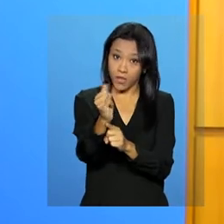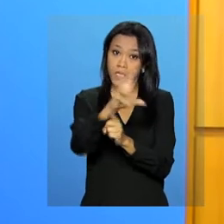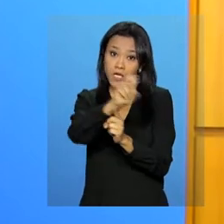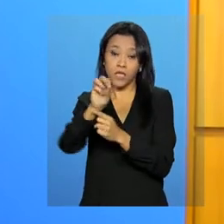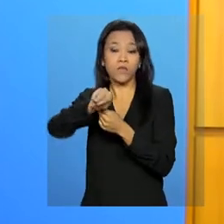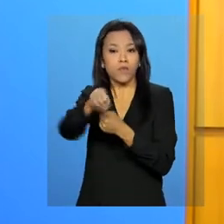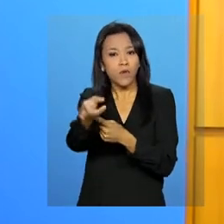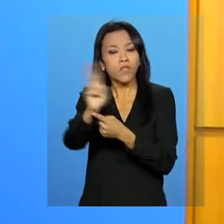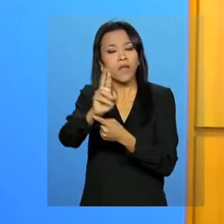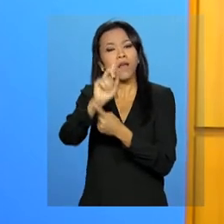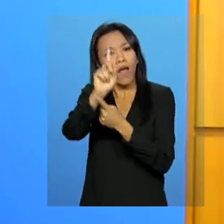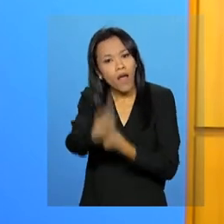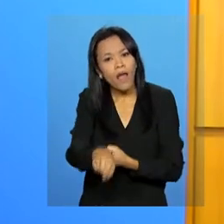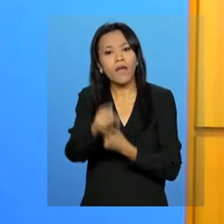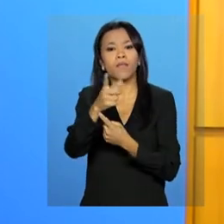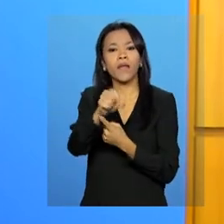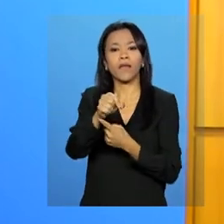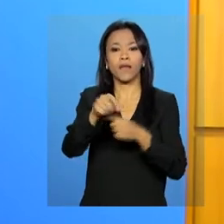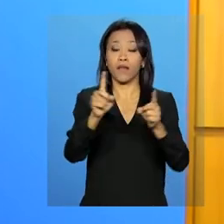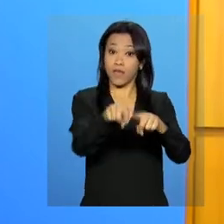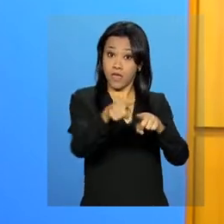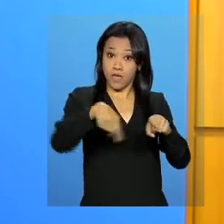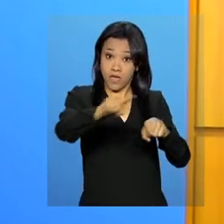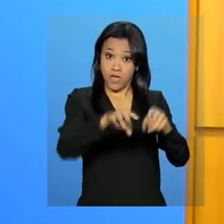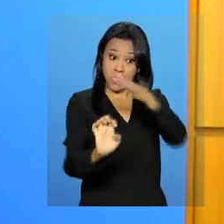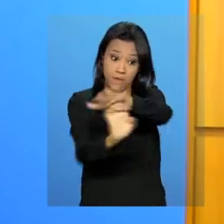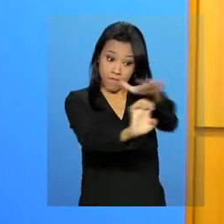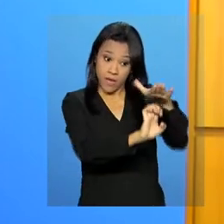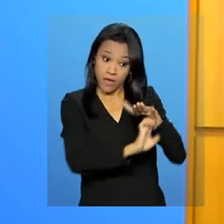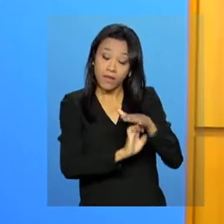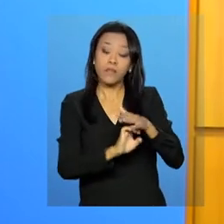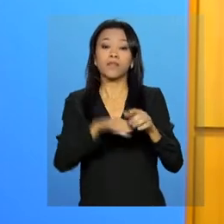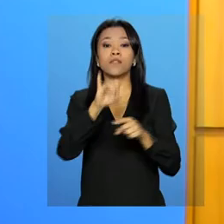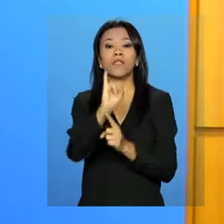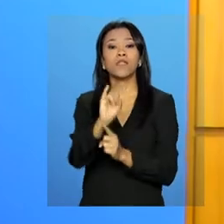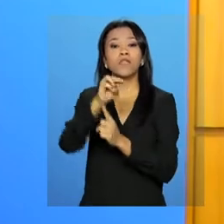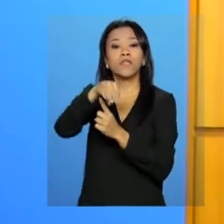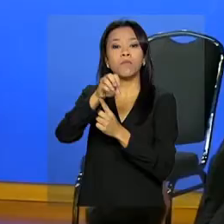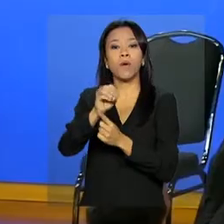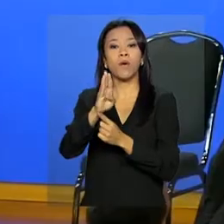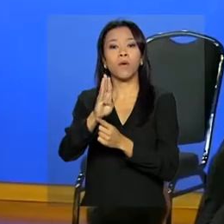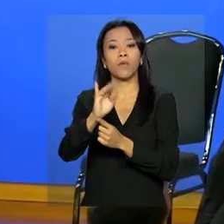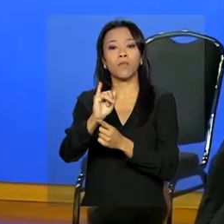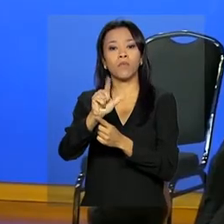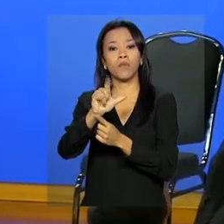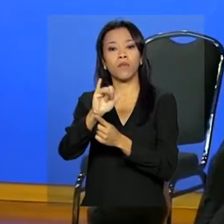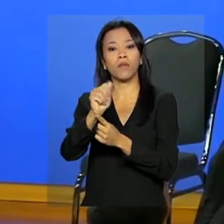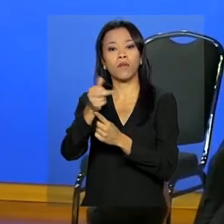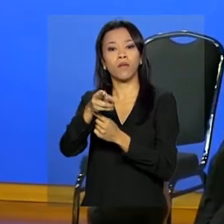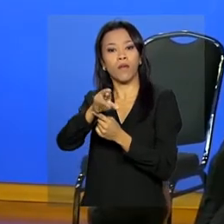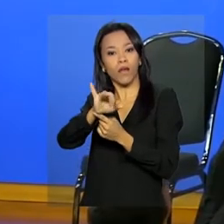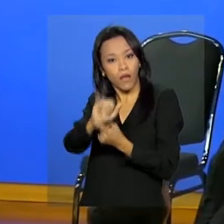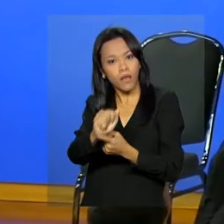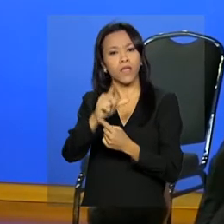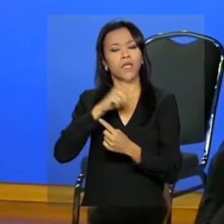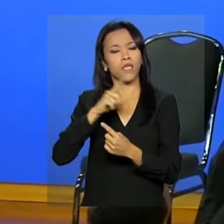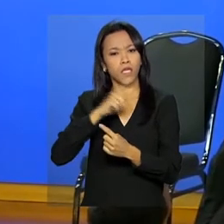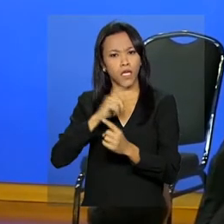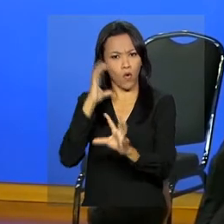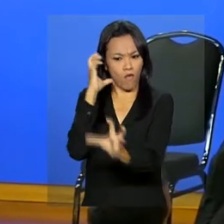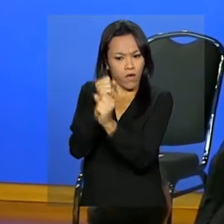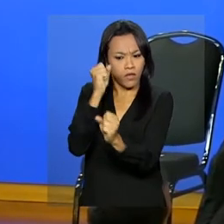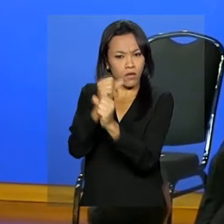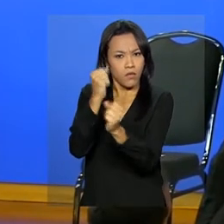o Produlote é destinado a incorporadoras imobiliárias e empresas de urbanização e está disponível para empresas com faturamento fiscal